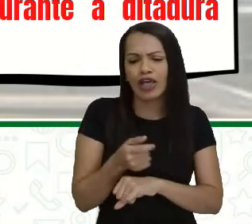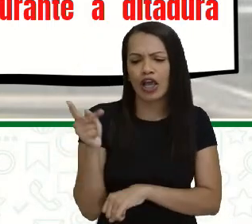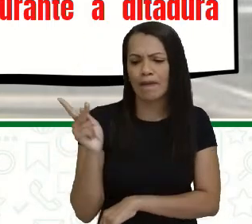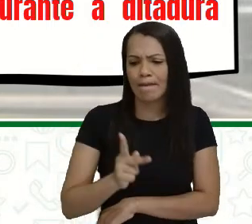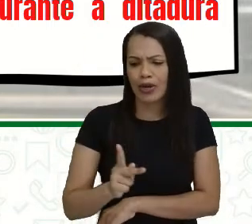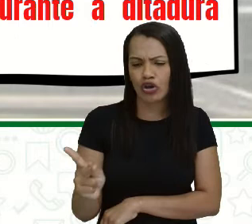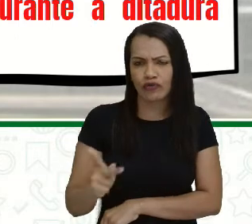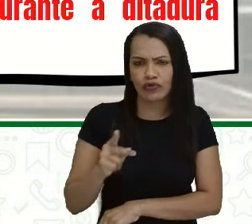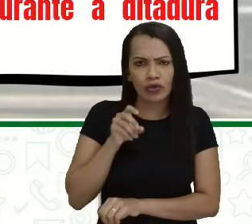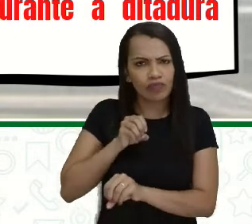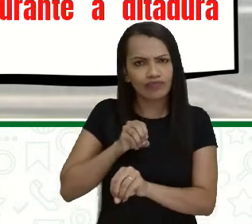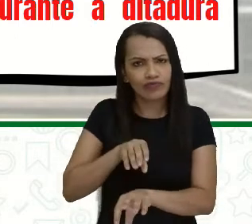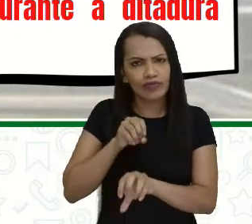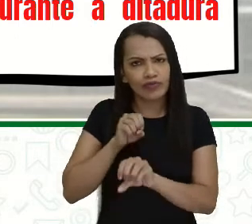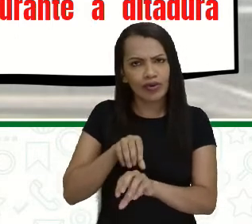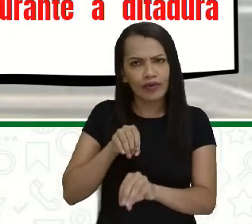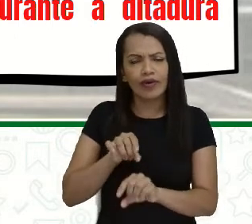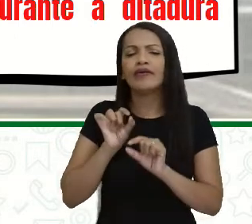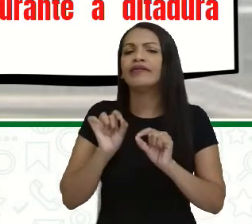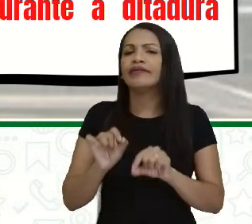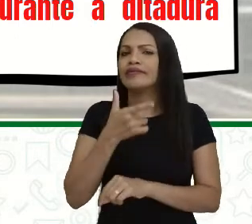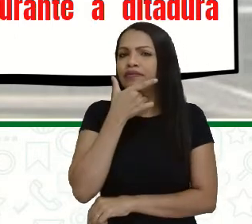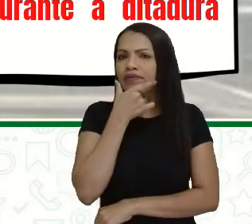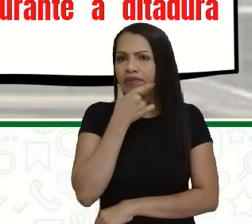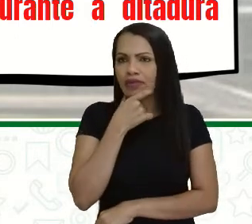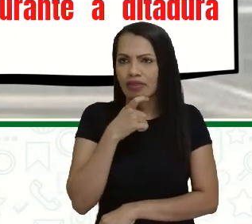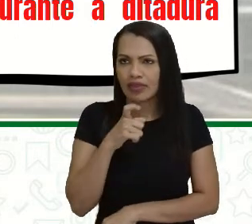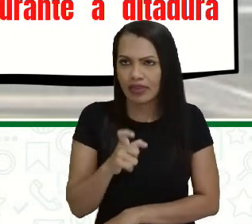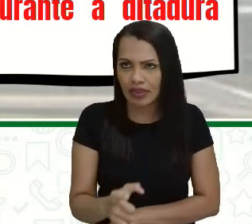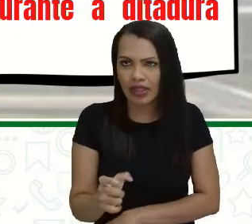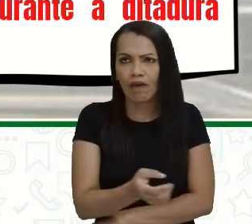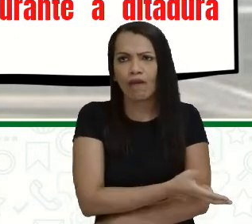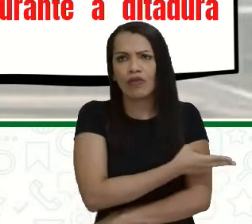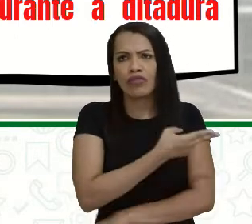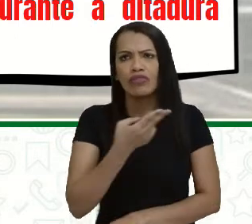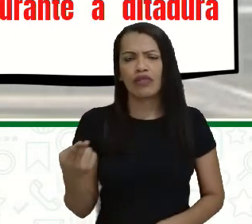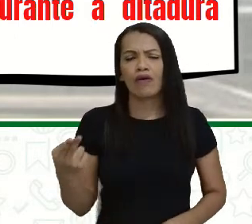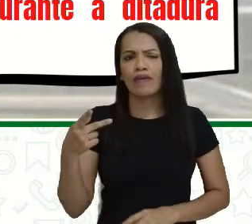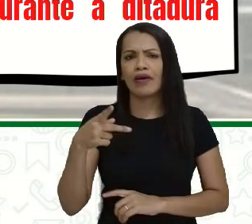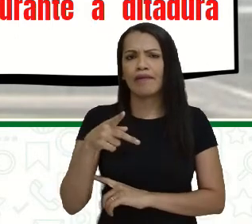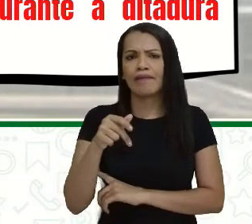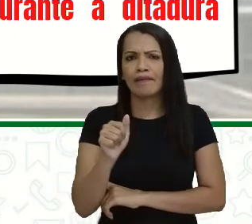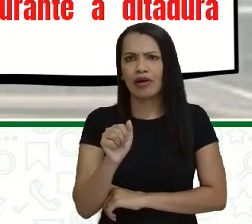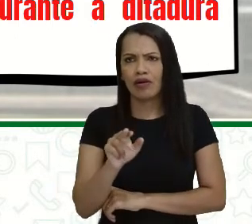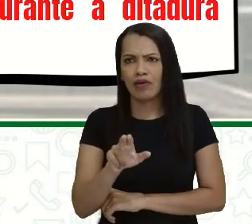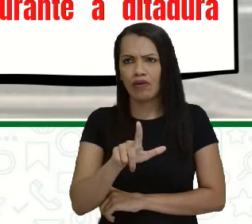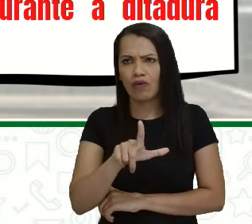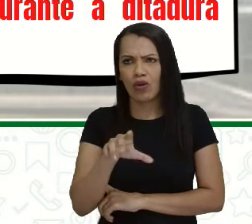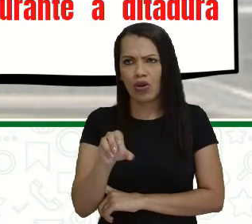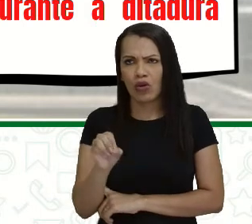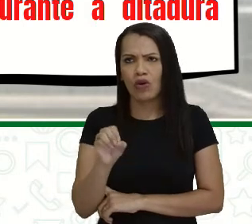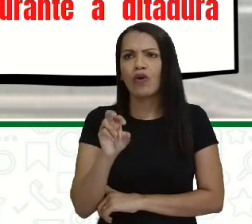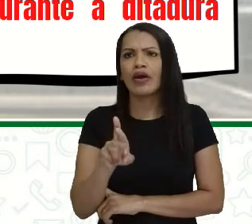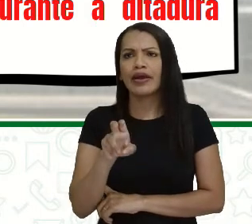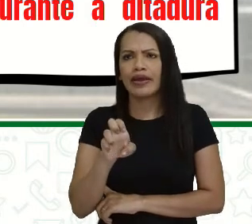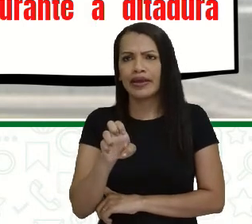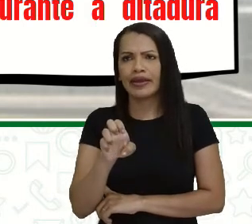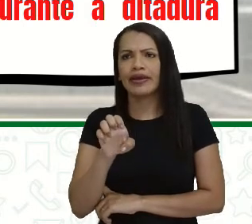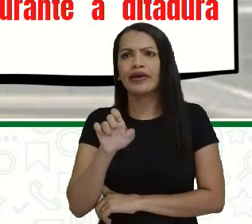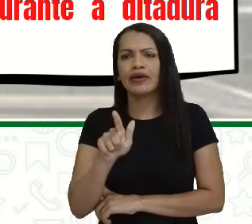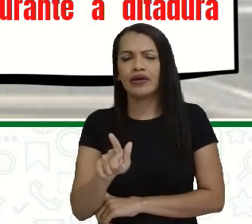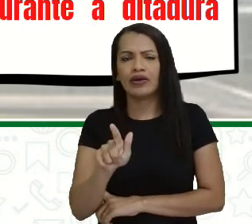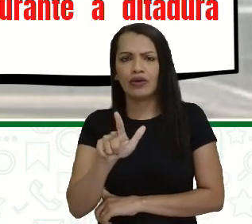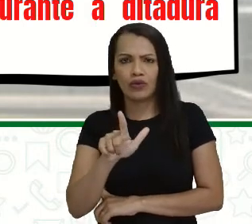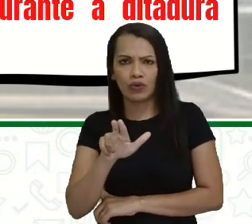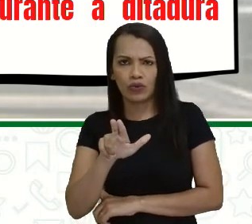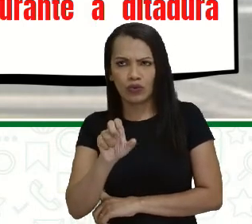nosso país, o Paulo Reglos Neves Freire, nasceu em 19 de setembro, então,